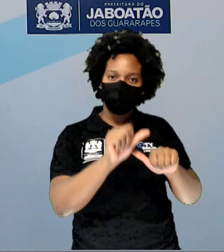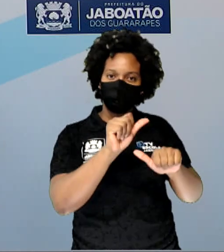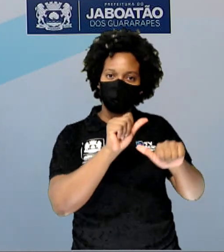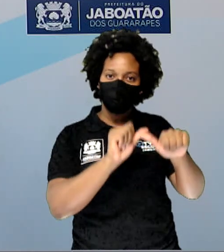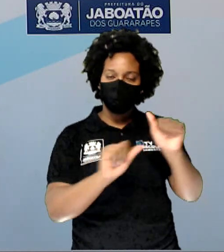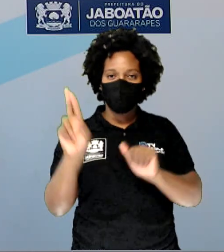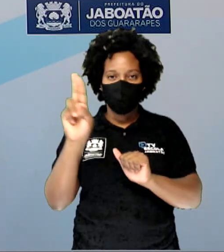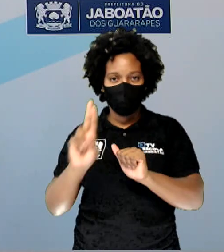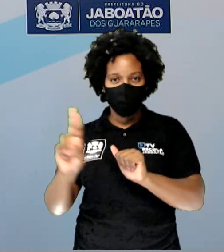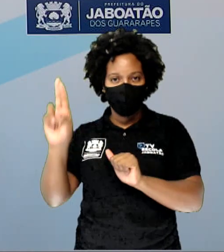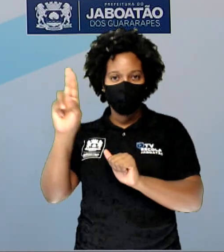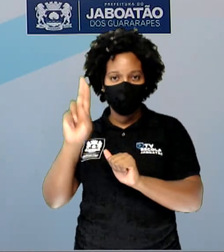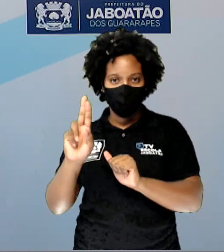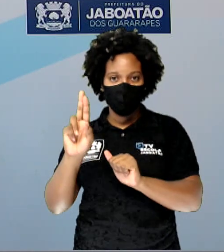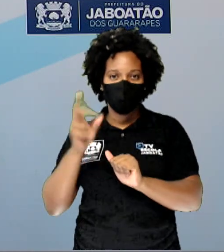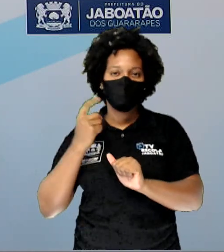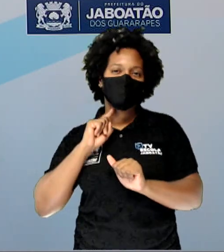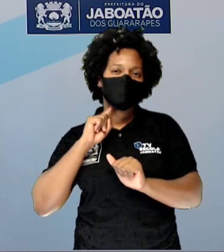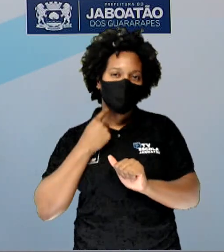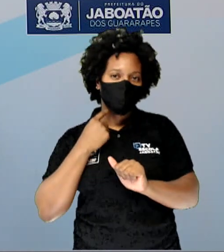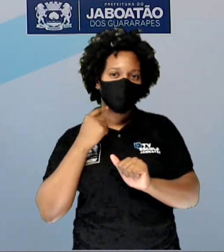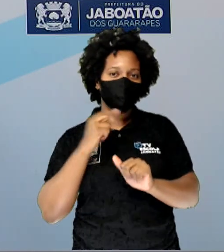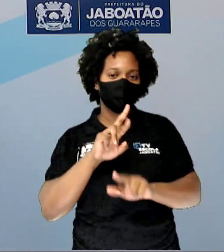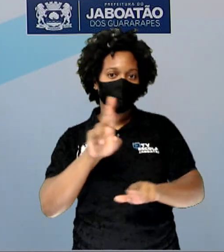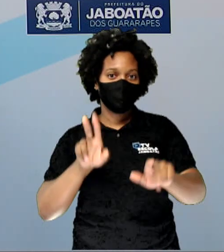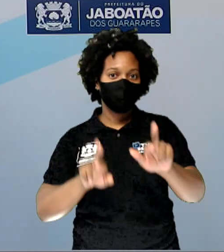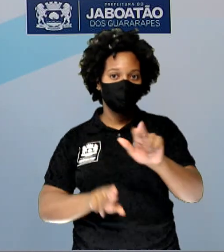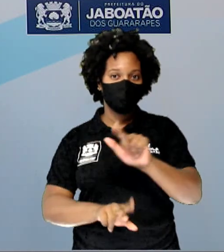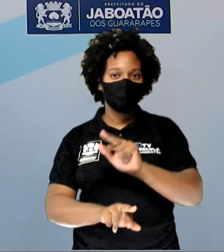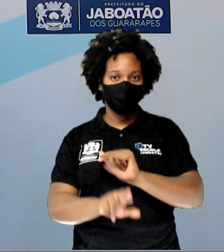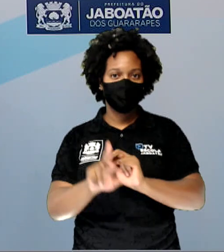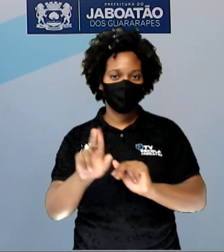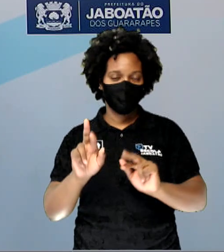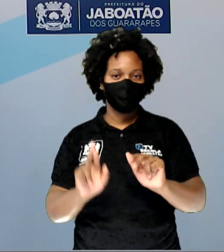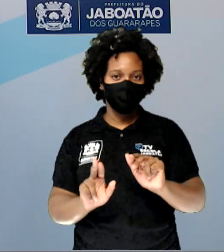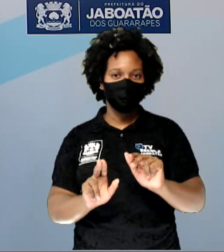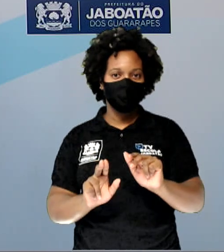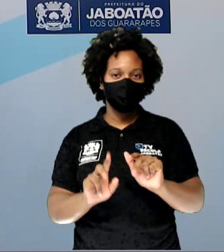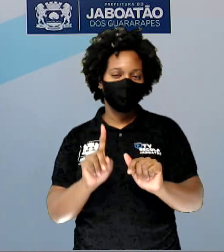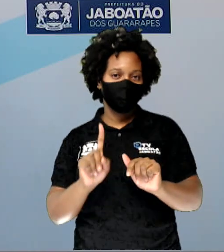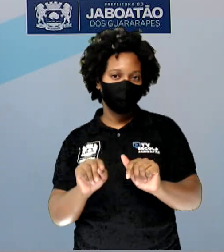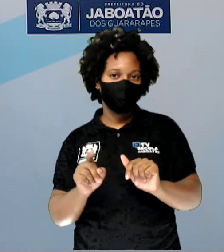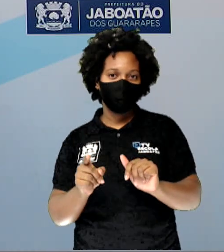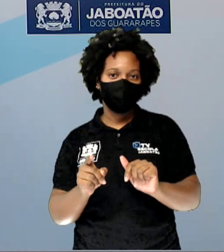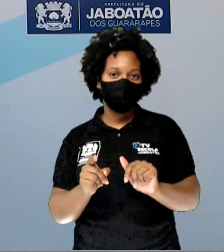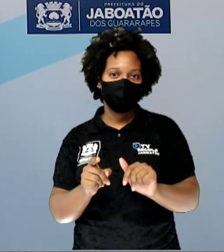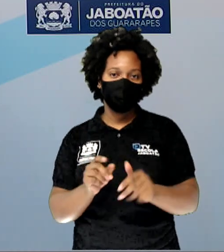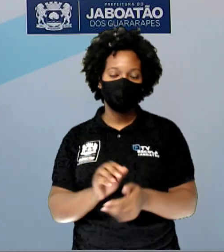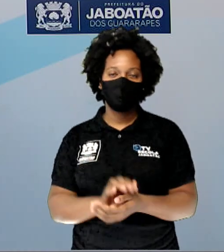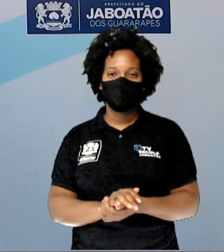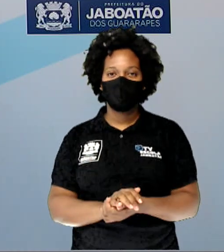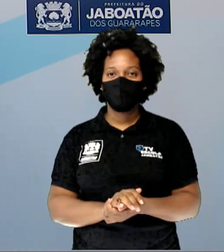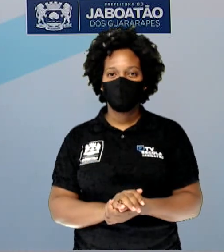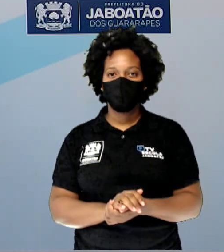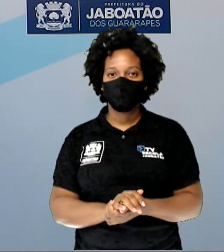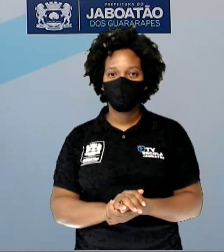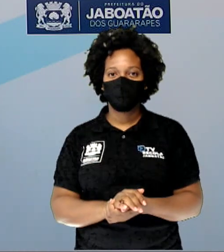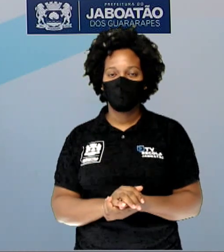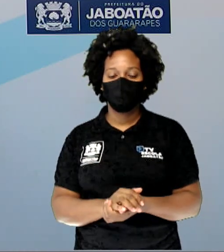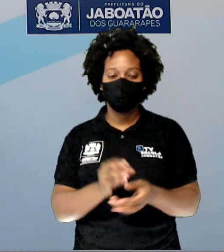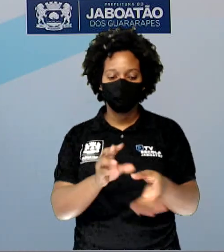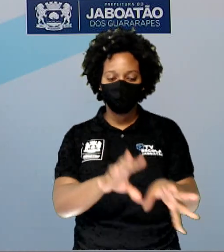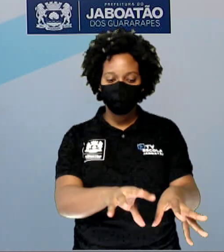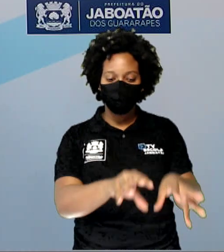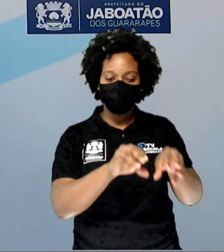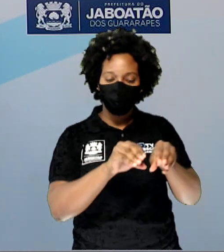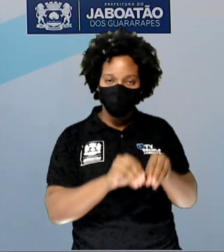aproveitar a matéria para fazer a matéria novamente, e a reutilização, que é quando você pega